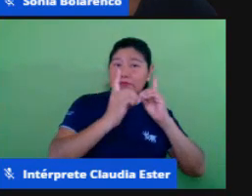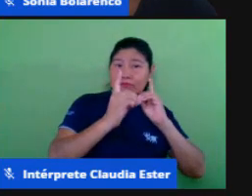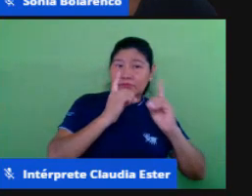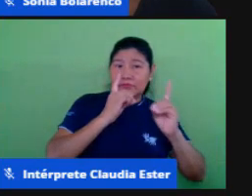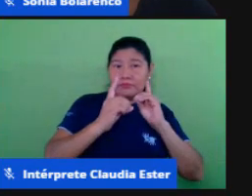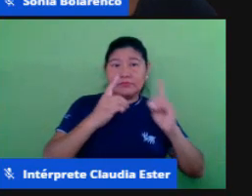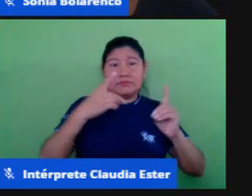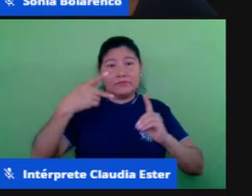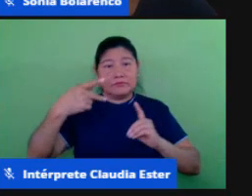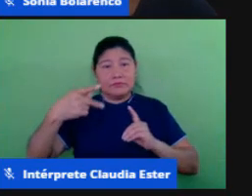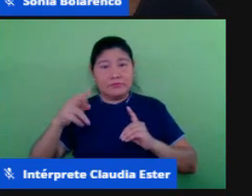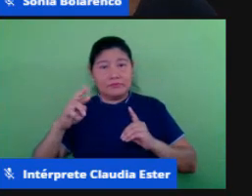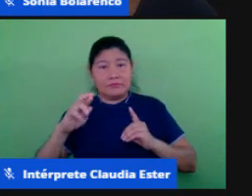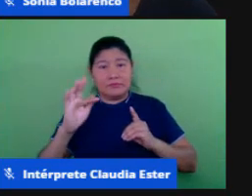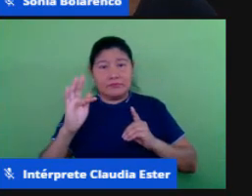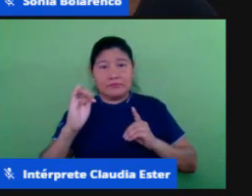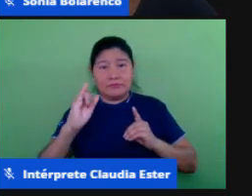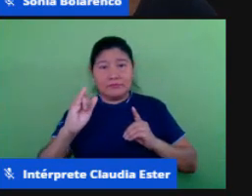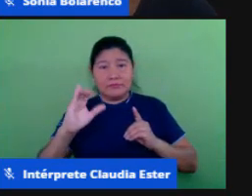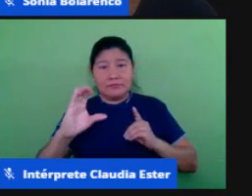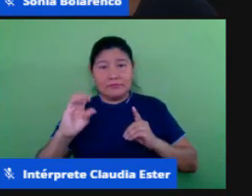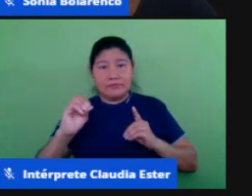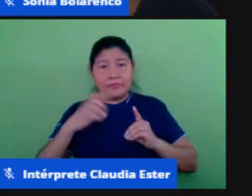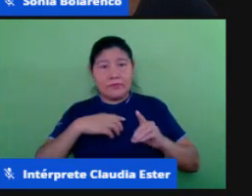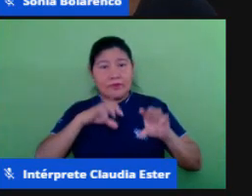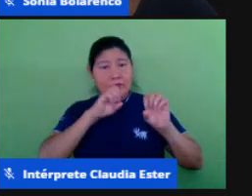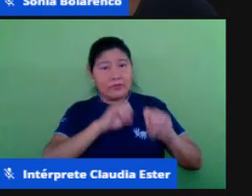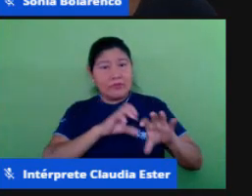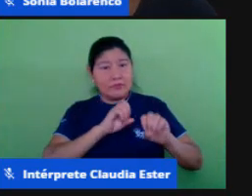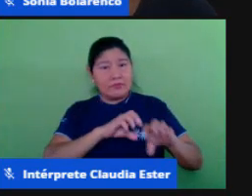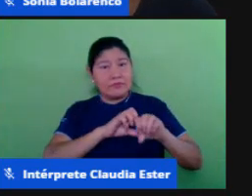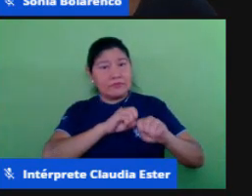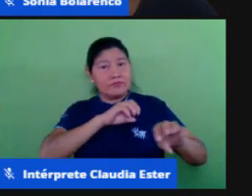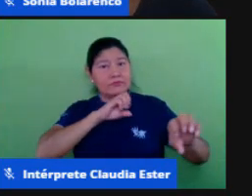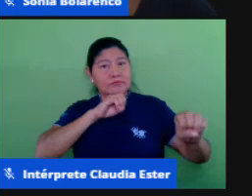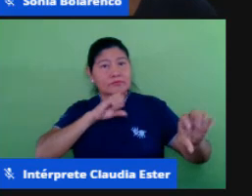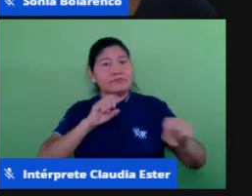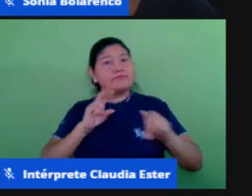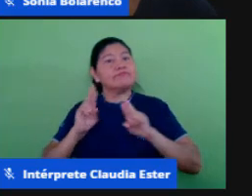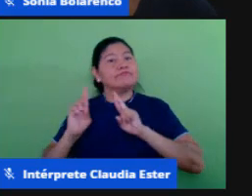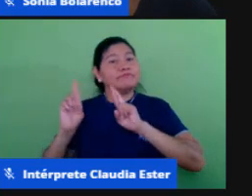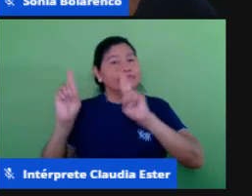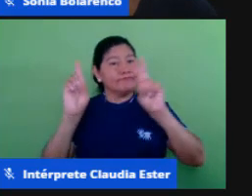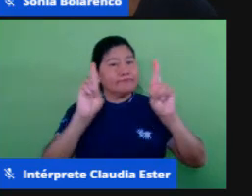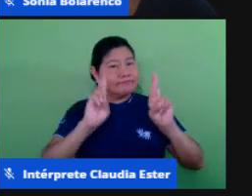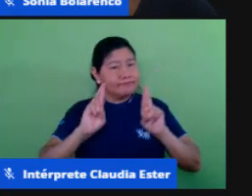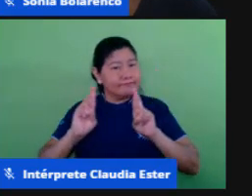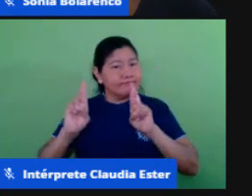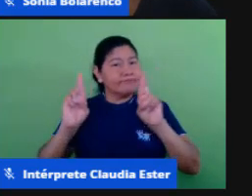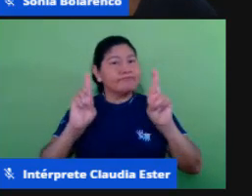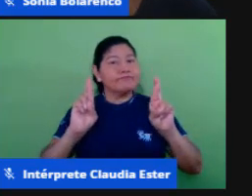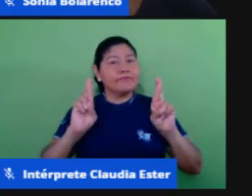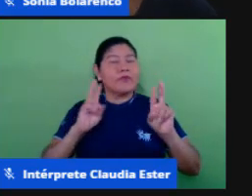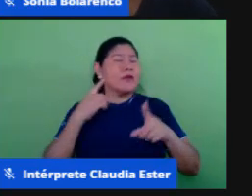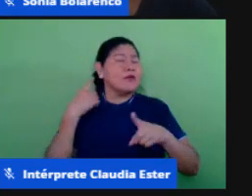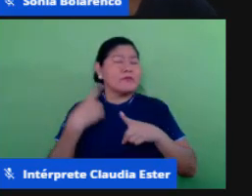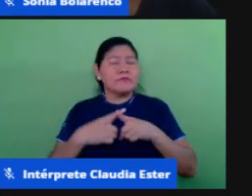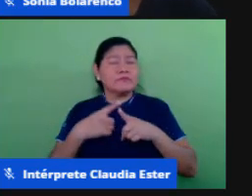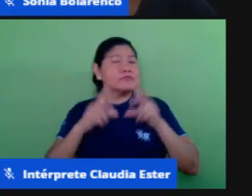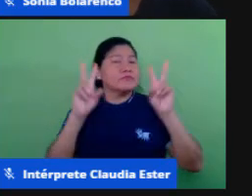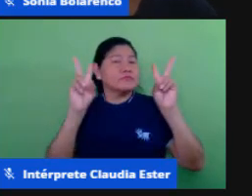educação, ensino remoto, ensino remoto e esperança. E por que diálogos profícuos?